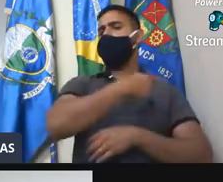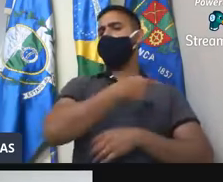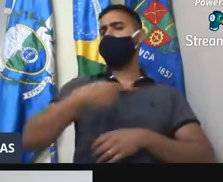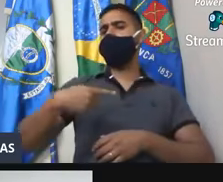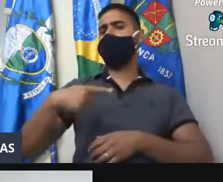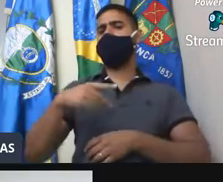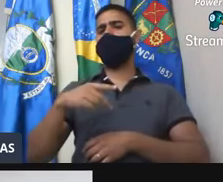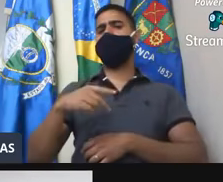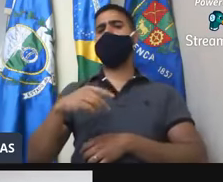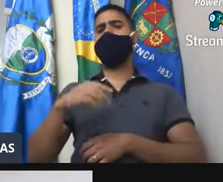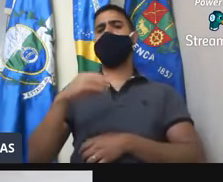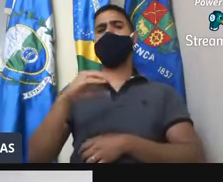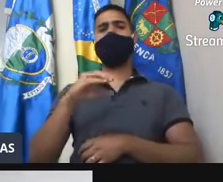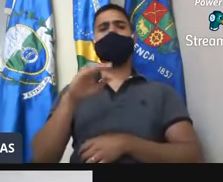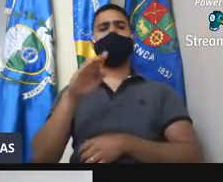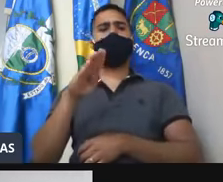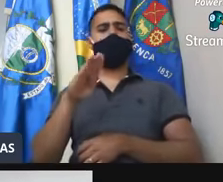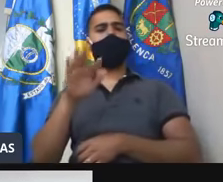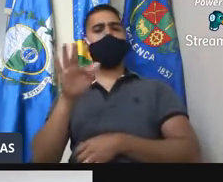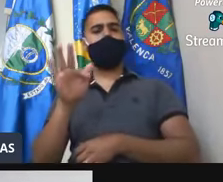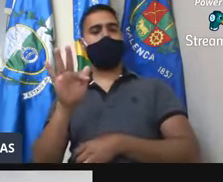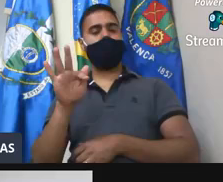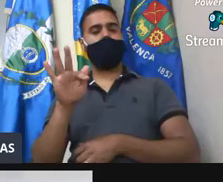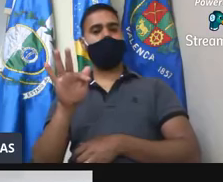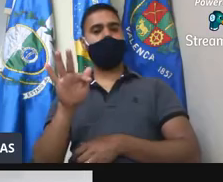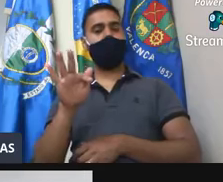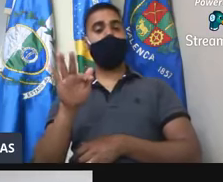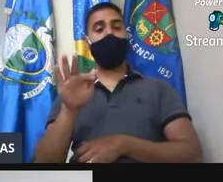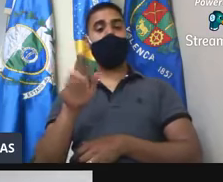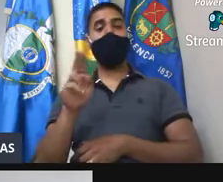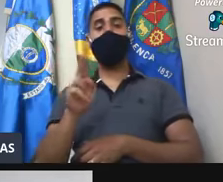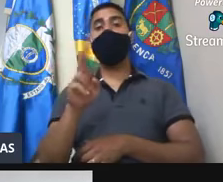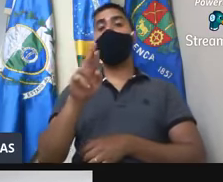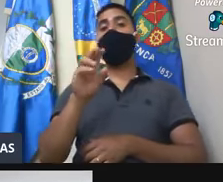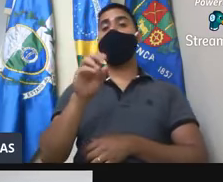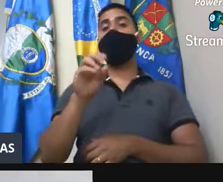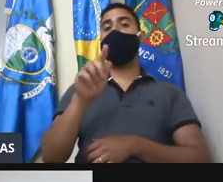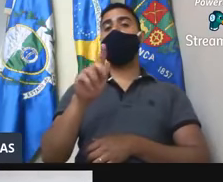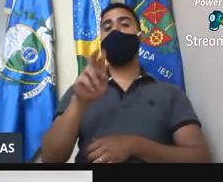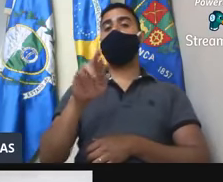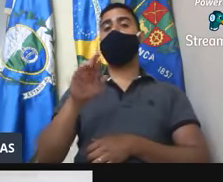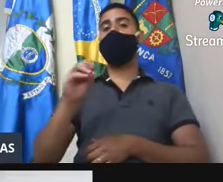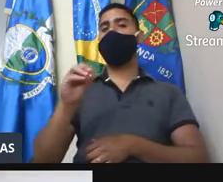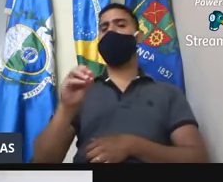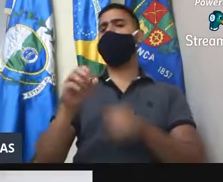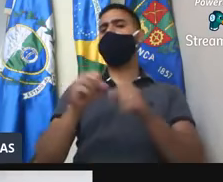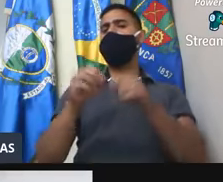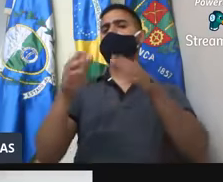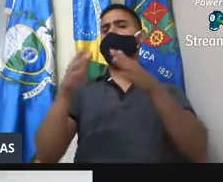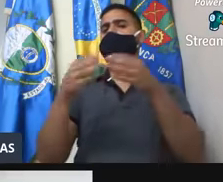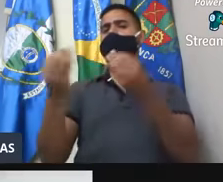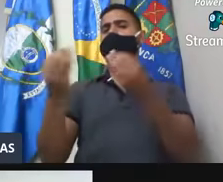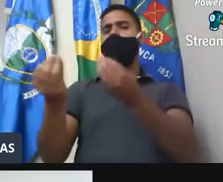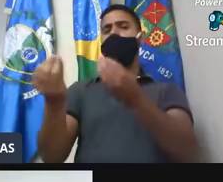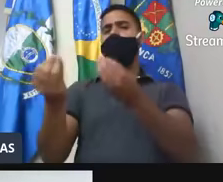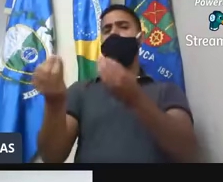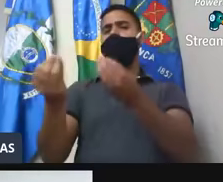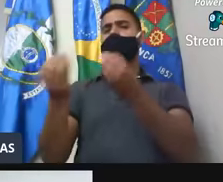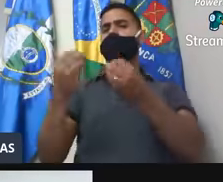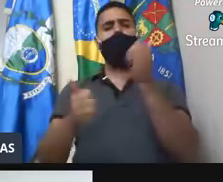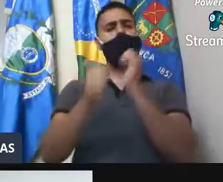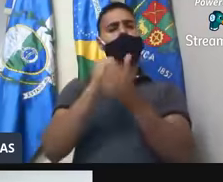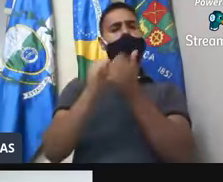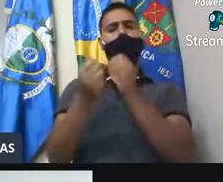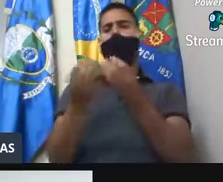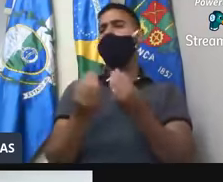CBF, Confederação Brasileira de Futebol, doutor Rogério Caboclo, solicitando a doação de material esportivo para que seja